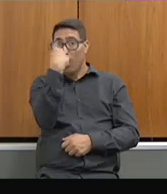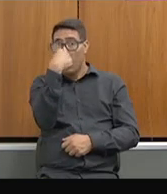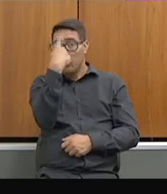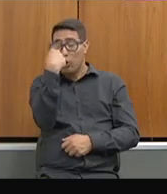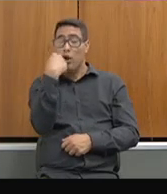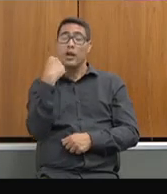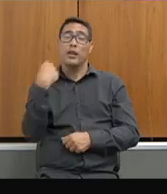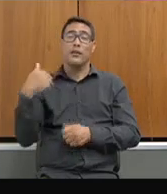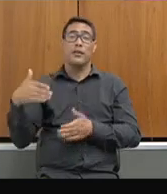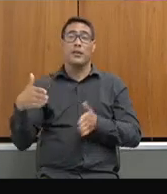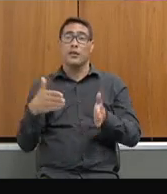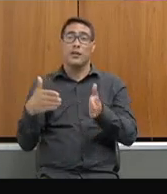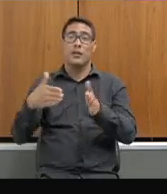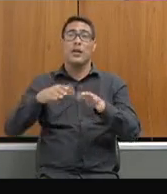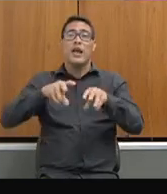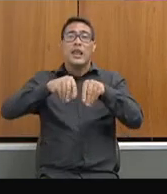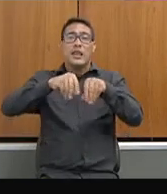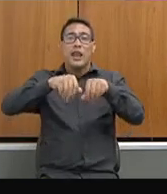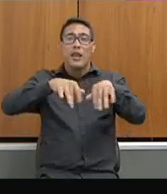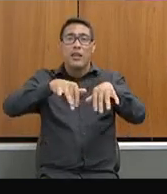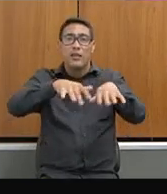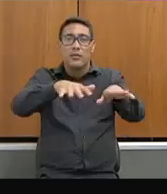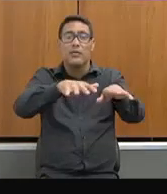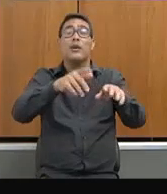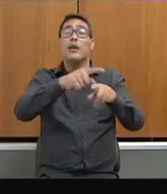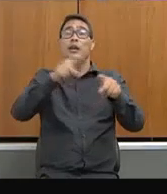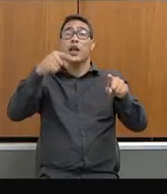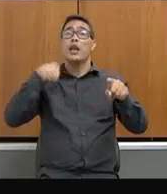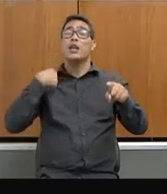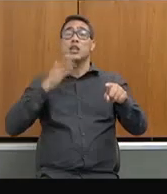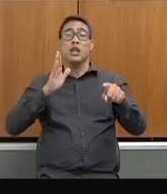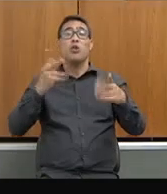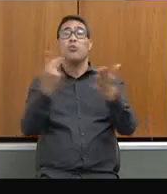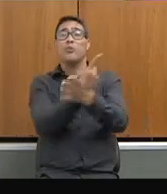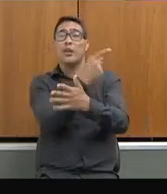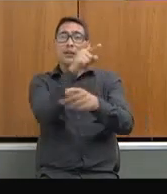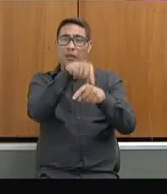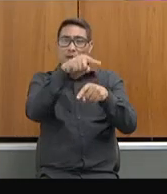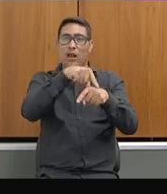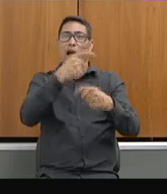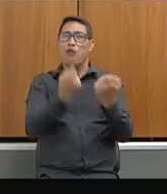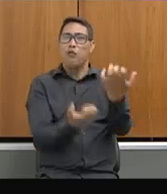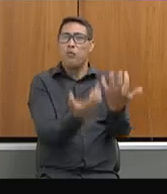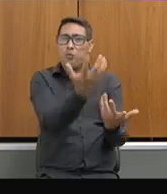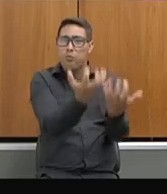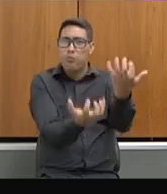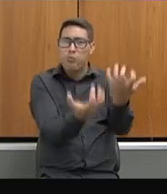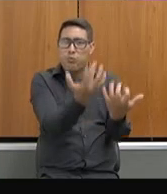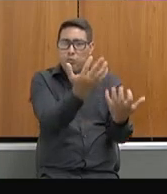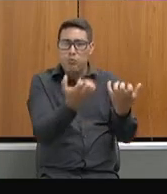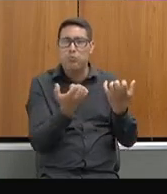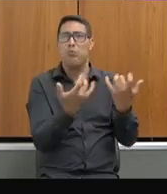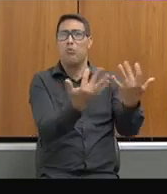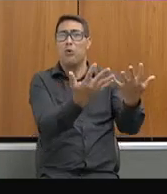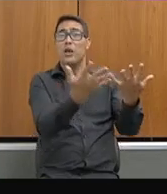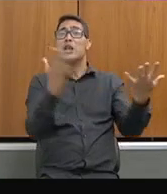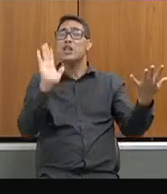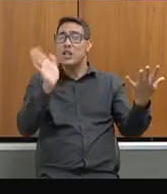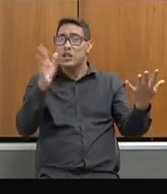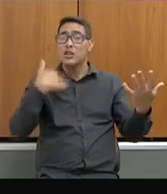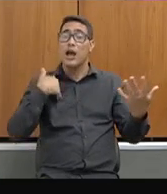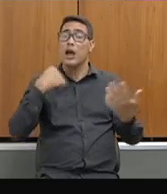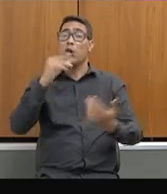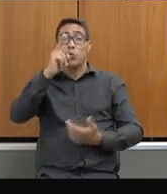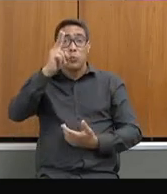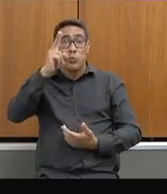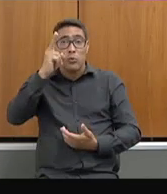atentado, a escola foi incendiada e já investimos mais de um milhão para a reconstrução da escola. Tive a oportunidade de